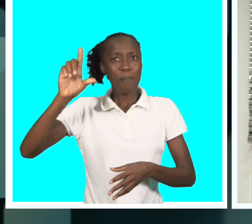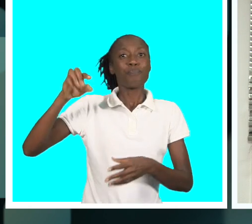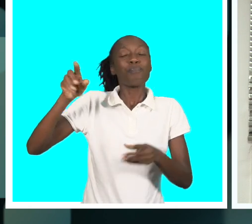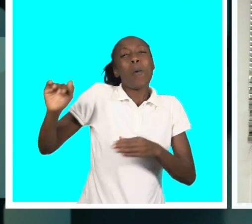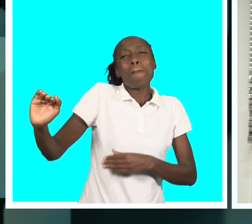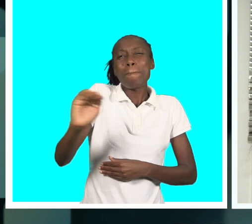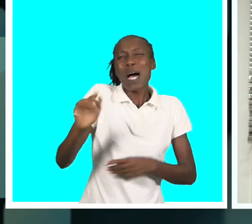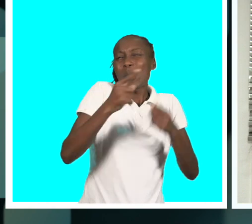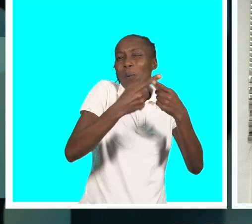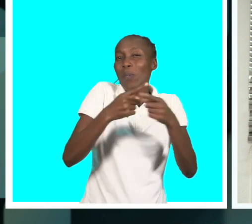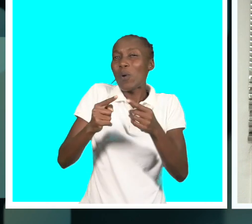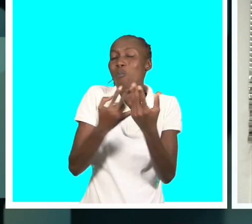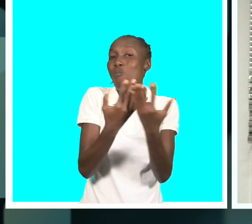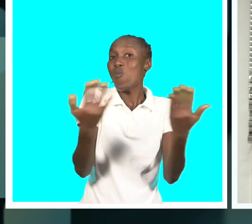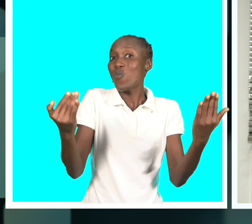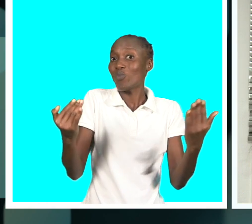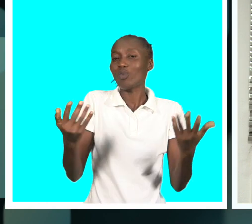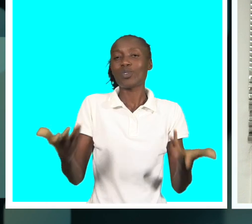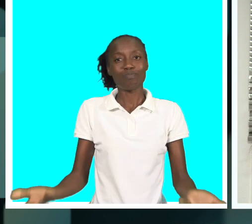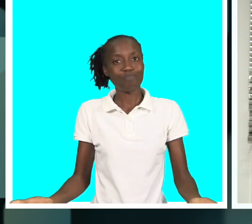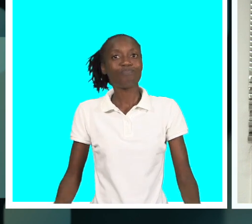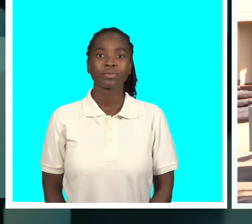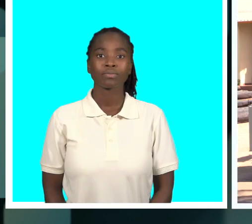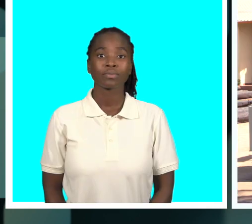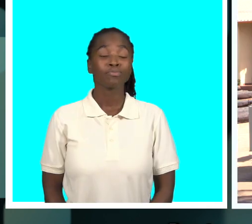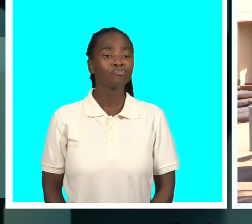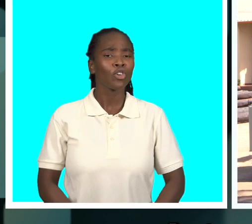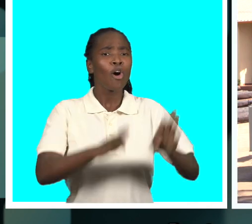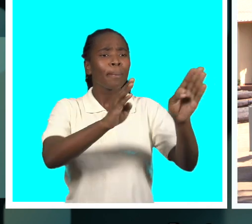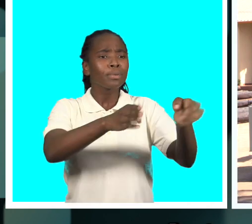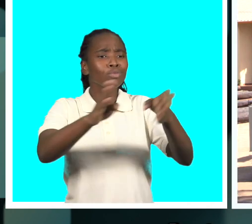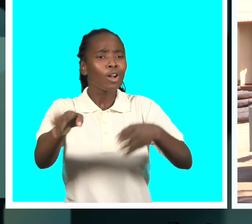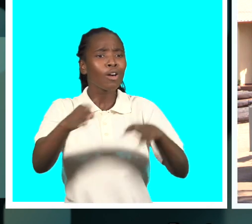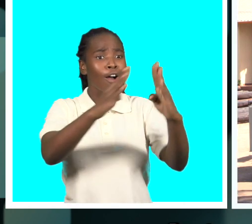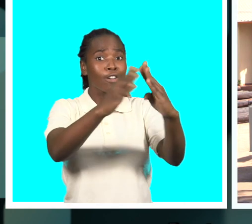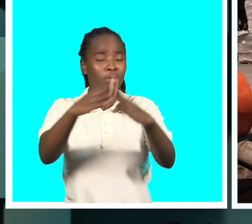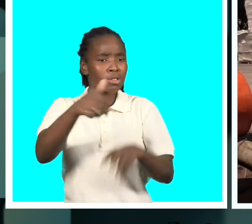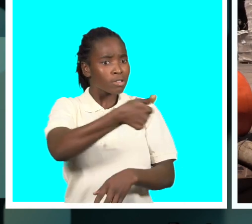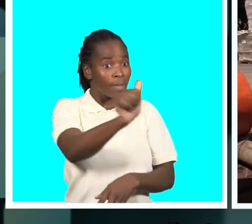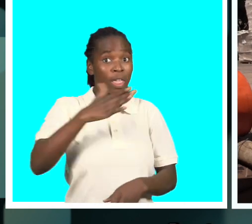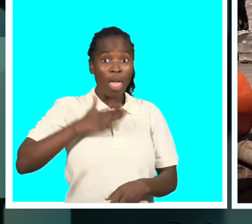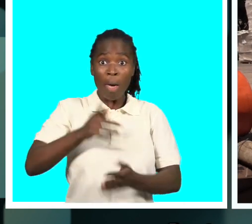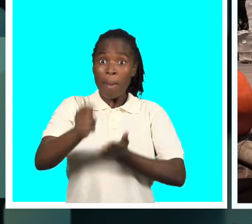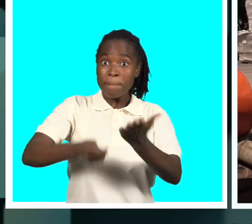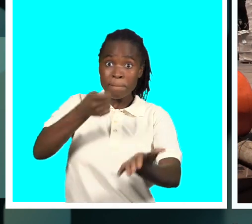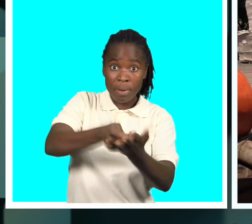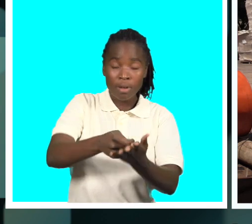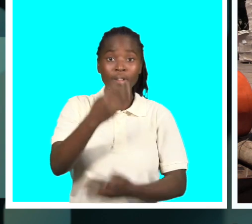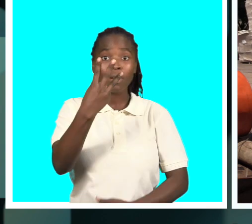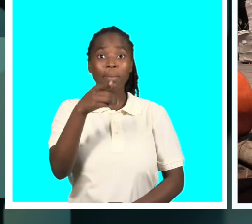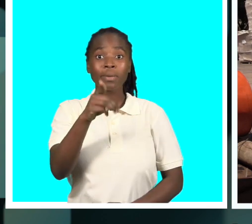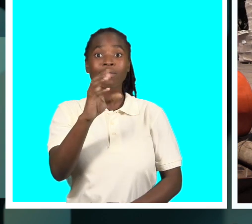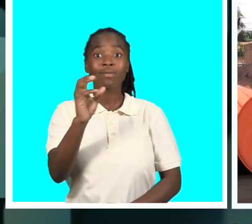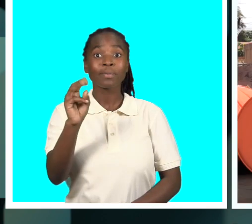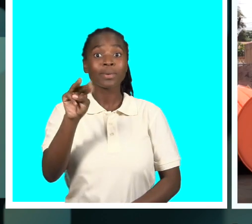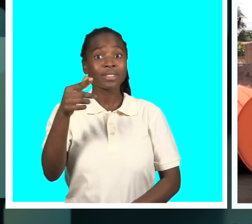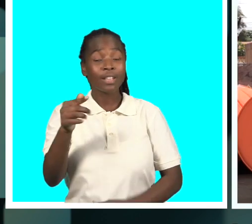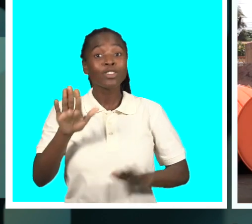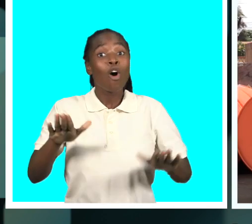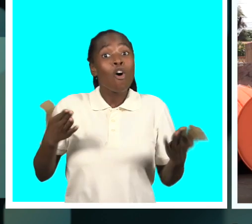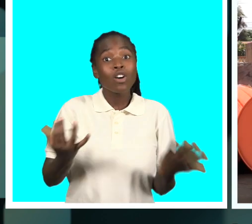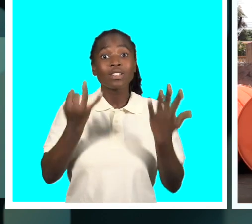São Damaço, Davela e Bunissa. Para ter corrente elétrica em casa, cada família